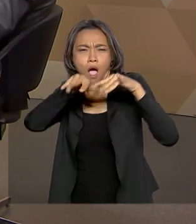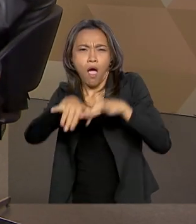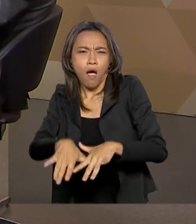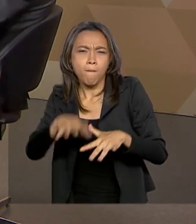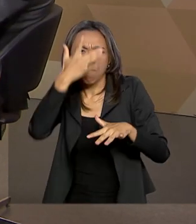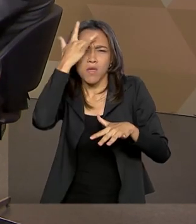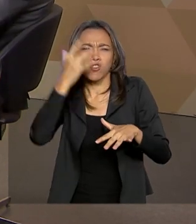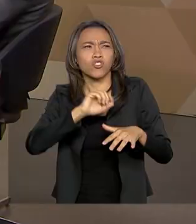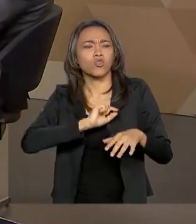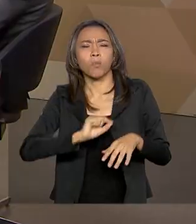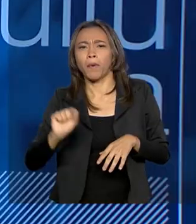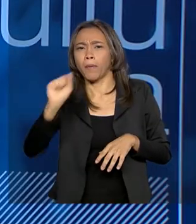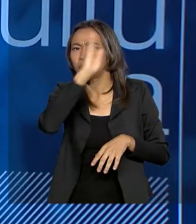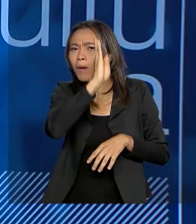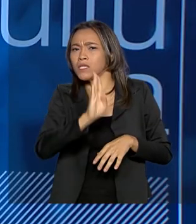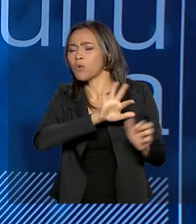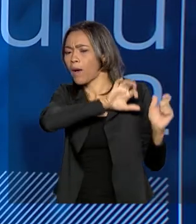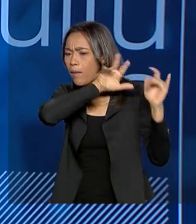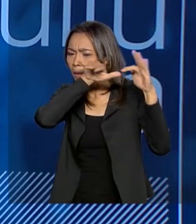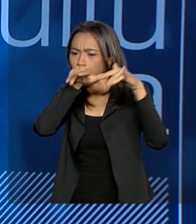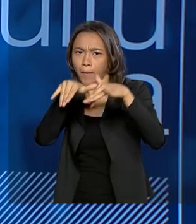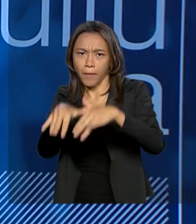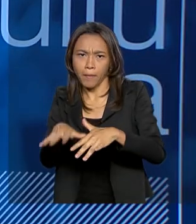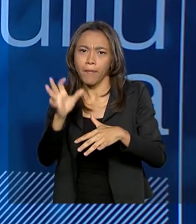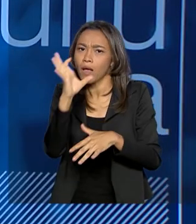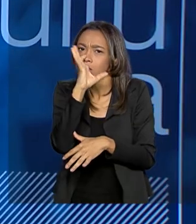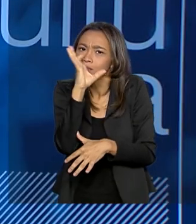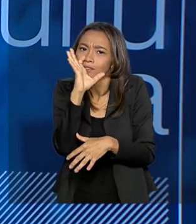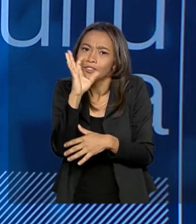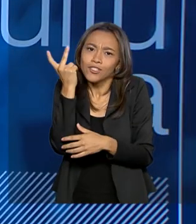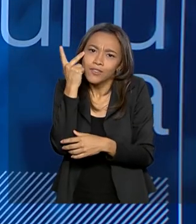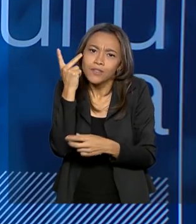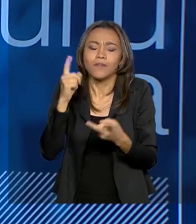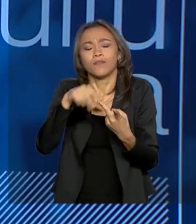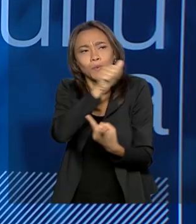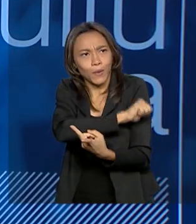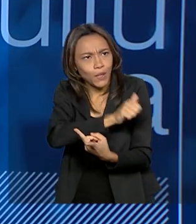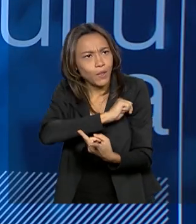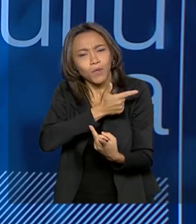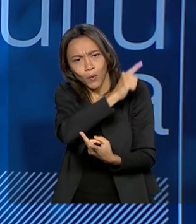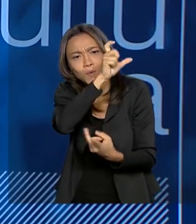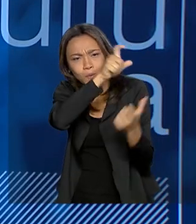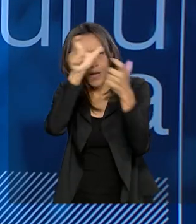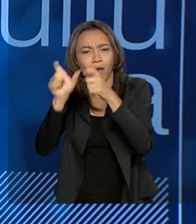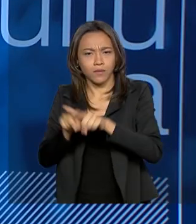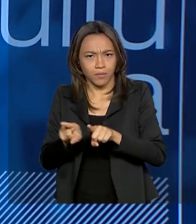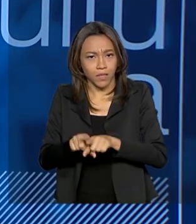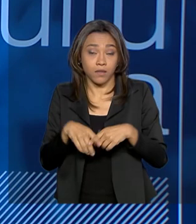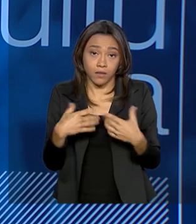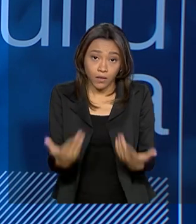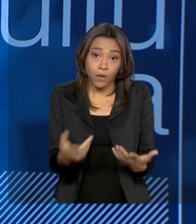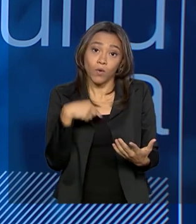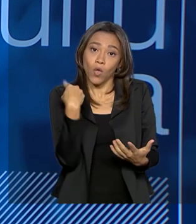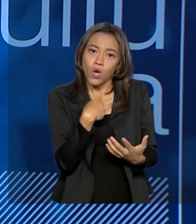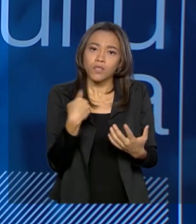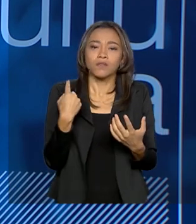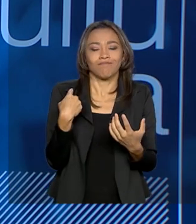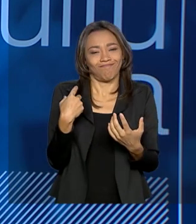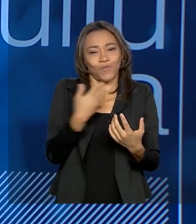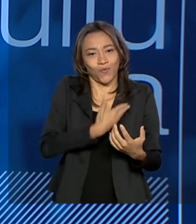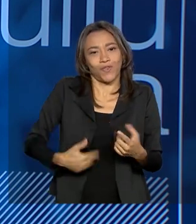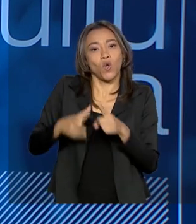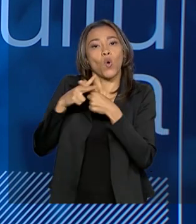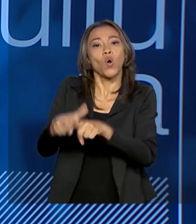de pessoas que vêm de todo o Brasil para assistir a essas obras. No Rio de Janeiro também, em outros lugares. Então, gente fez essa correção